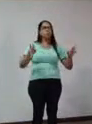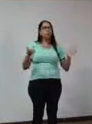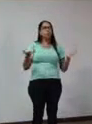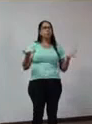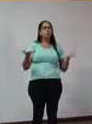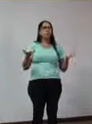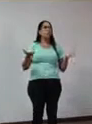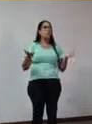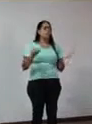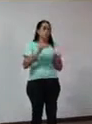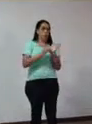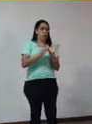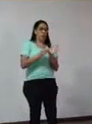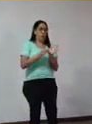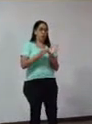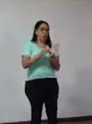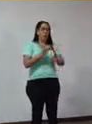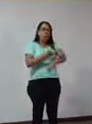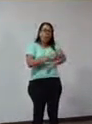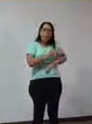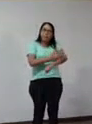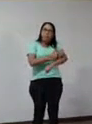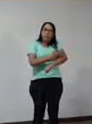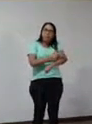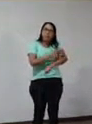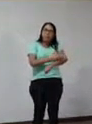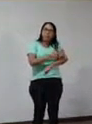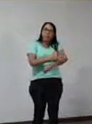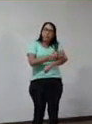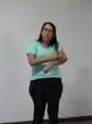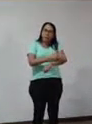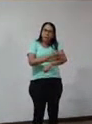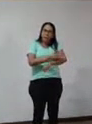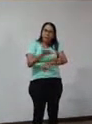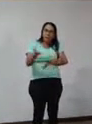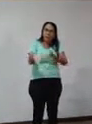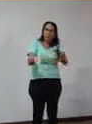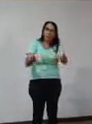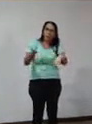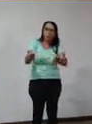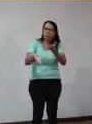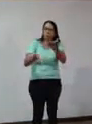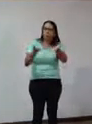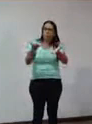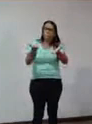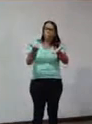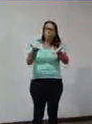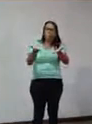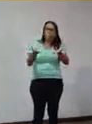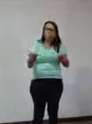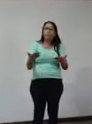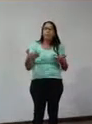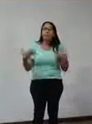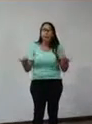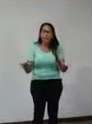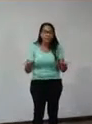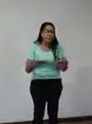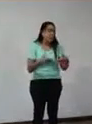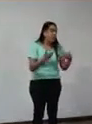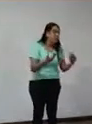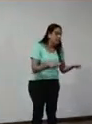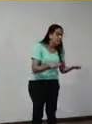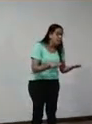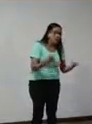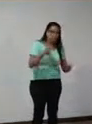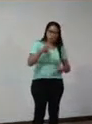ainda a gente não tinha essa condição de instigar mais e responder